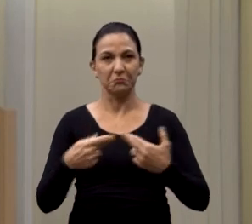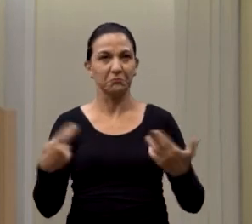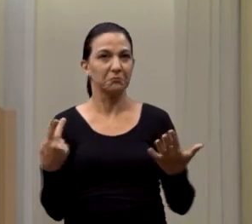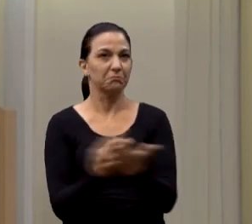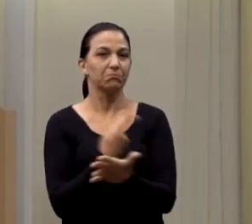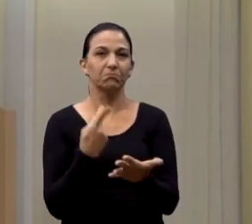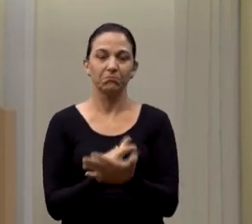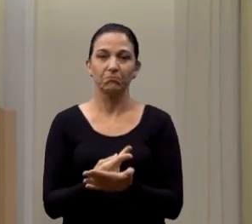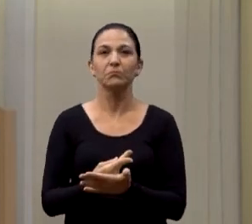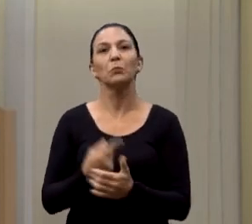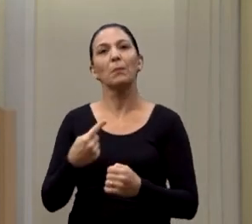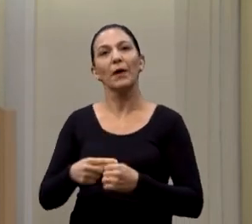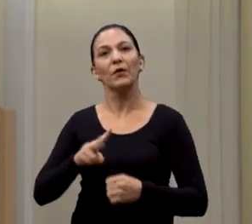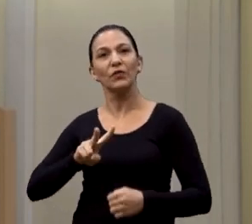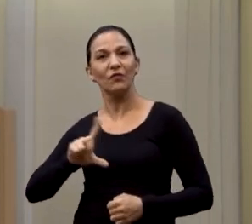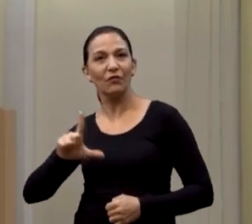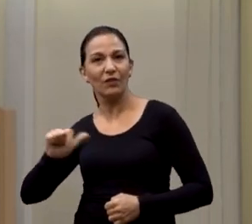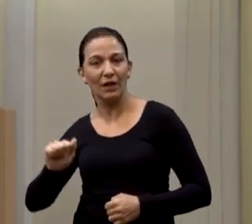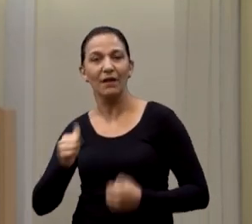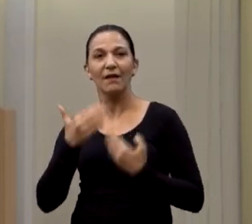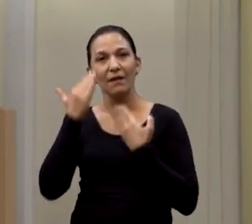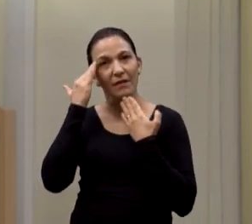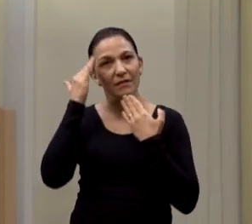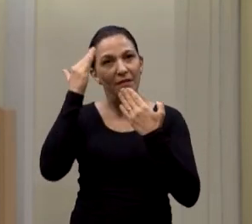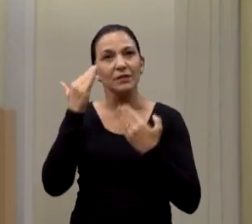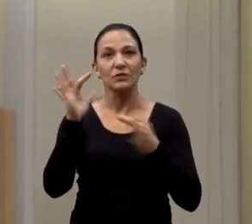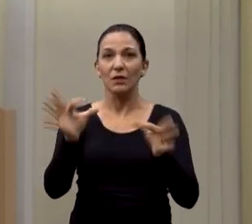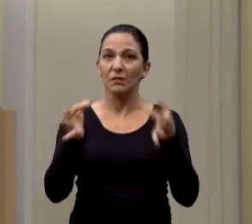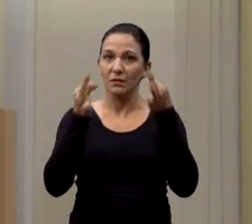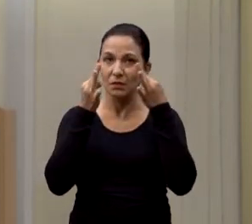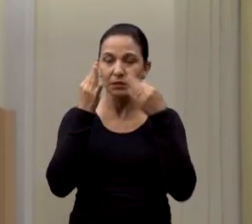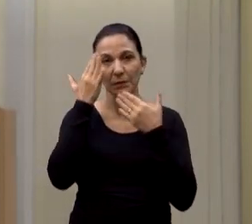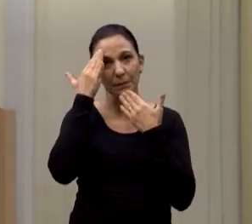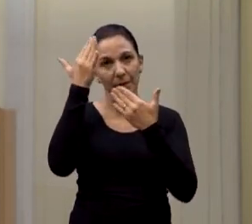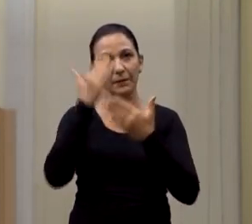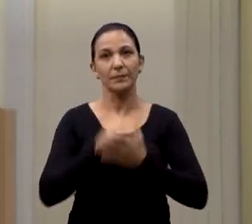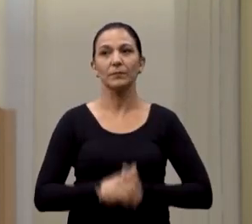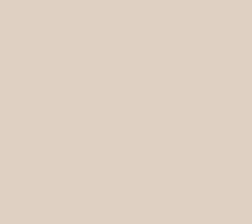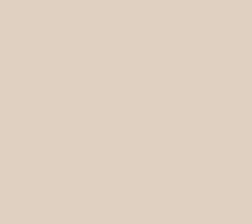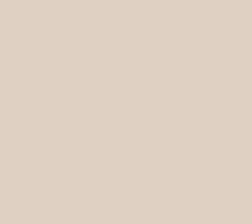ficaram lá na vila. Agradeço a minha fala dessa tarde, a atenção dos senhores, mas muito obrigado.